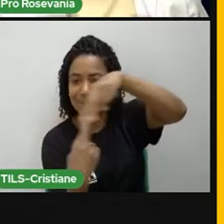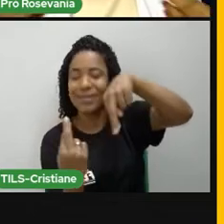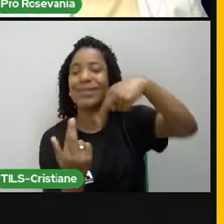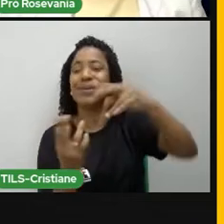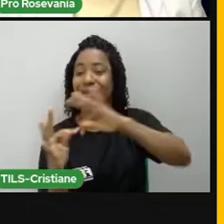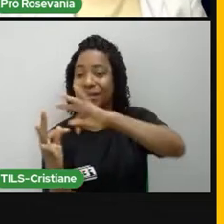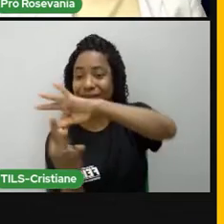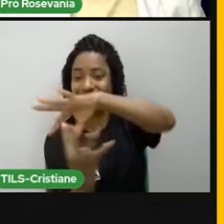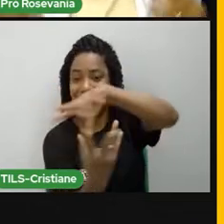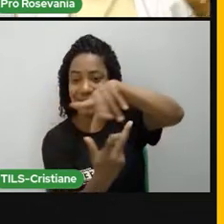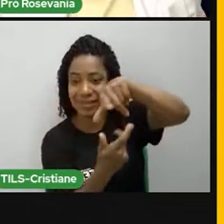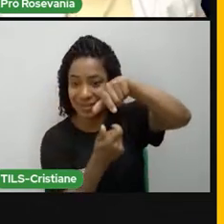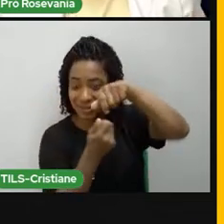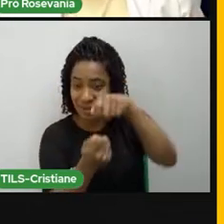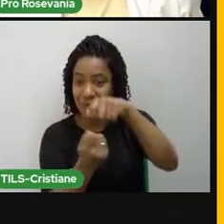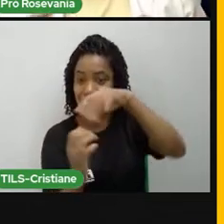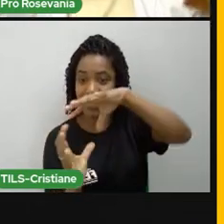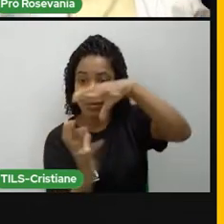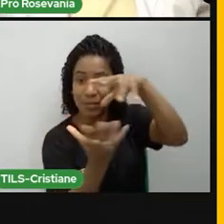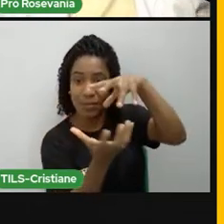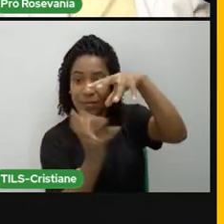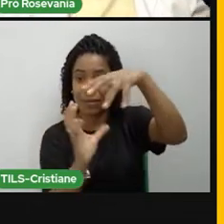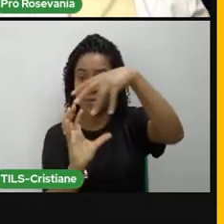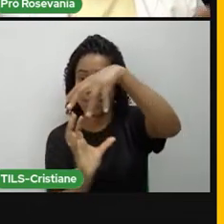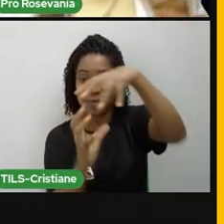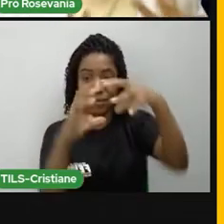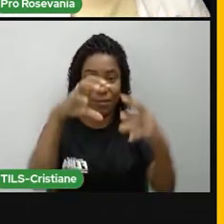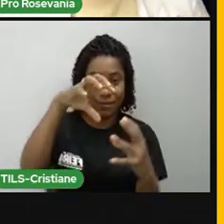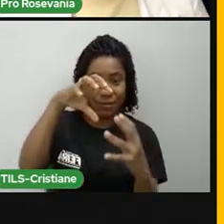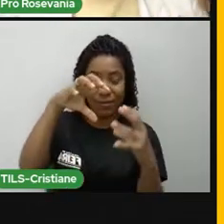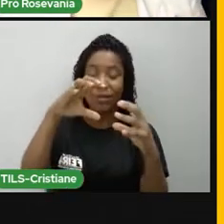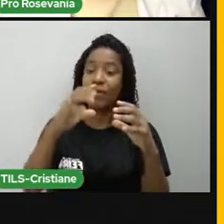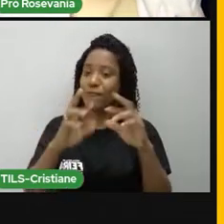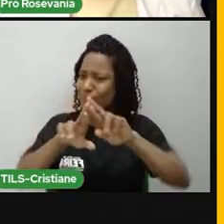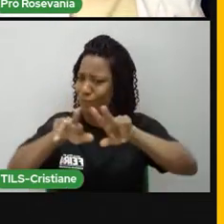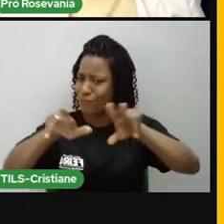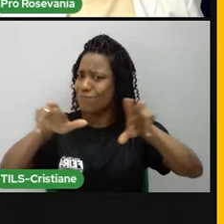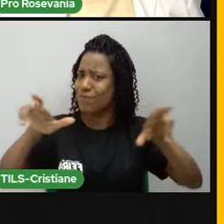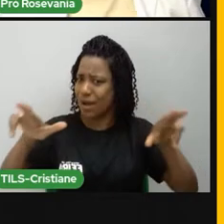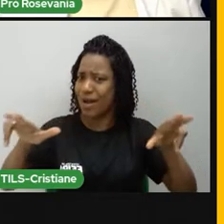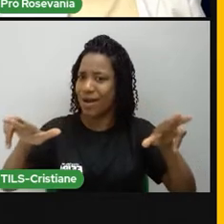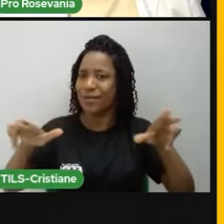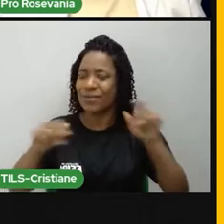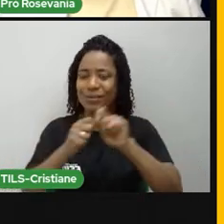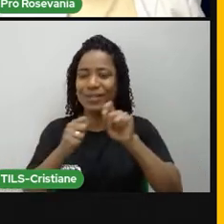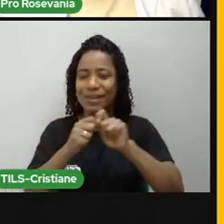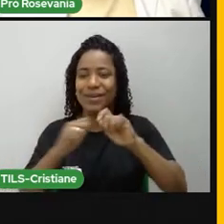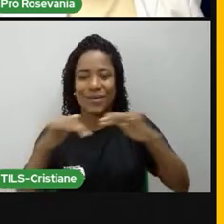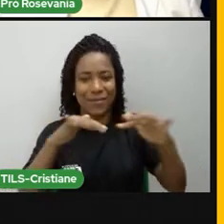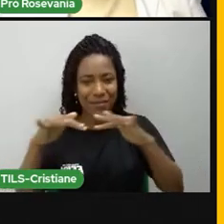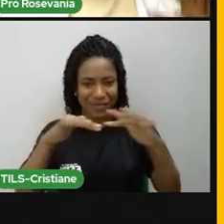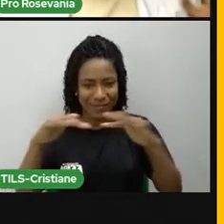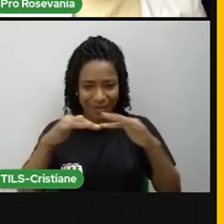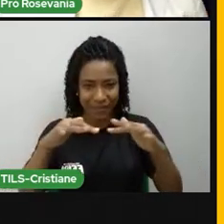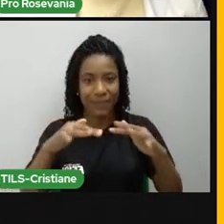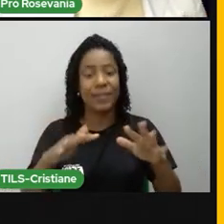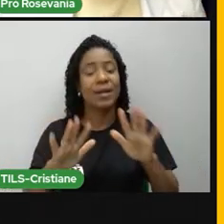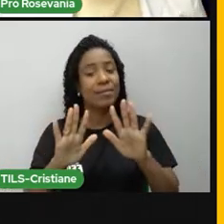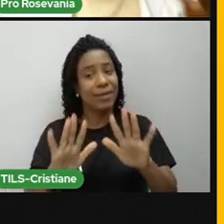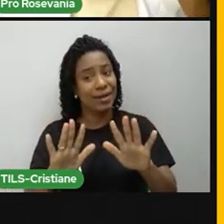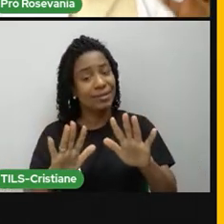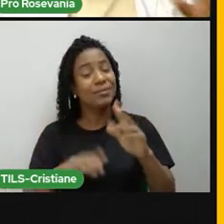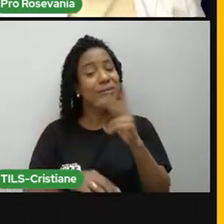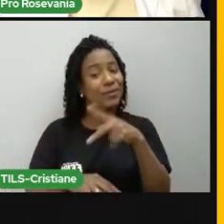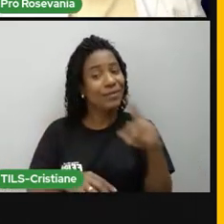translação, de interseção, solstício equinômico, uma série de coisas ela vai executando lá ao mesmo tempo. Mas que os